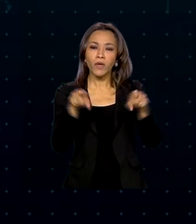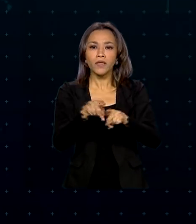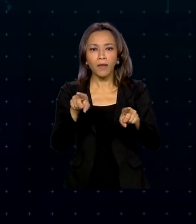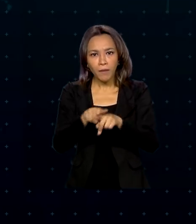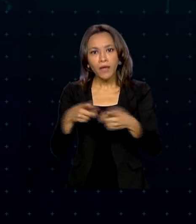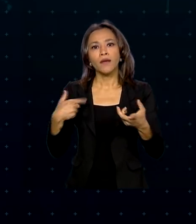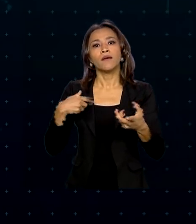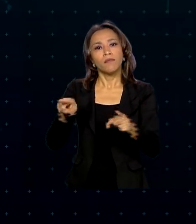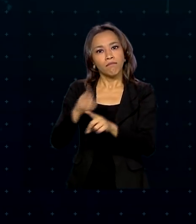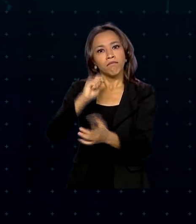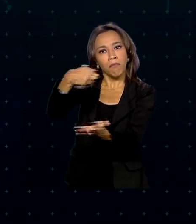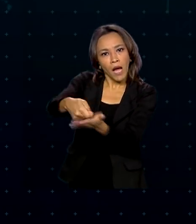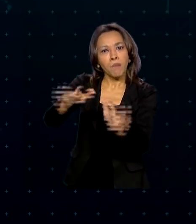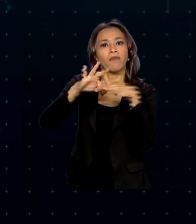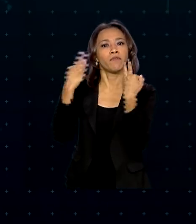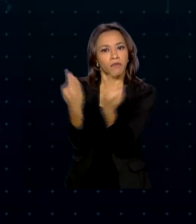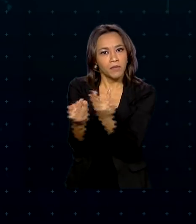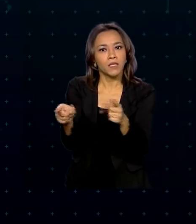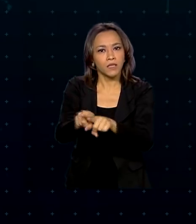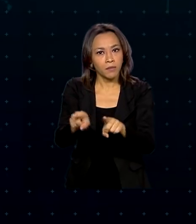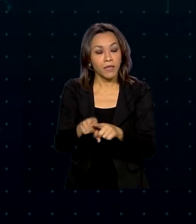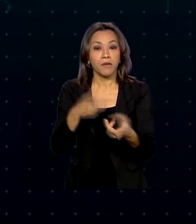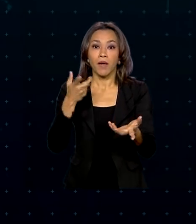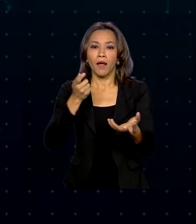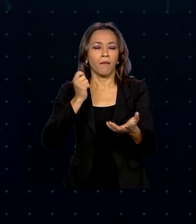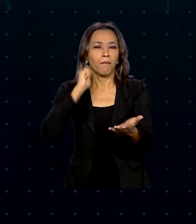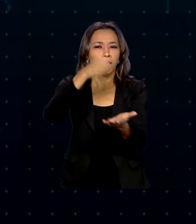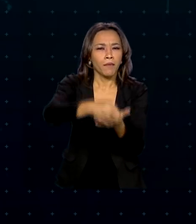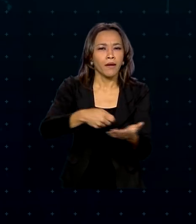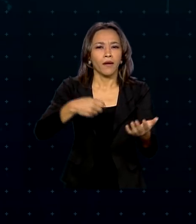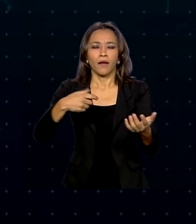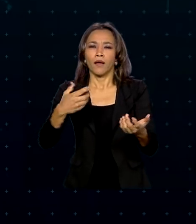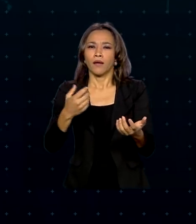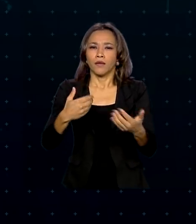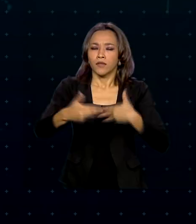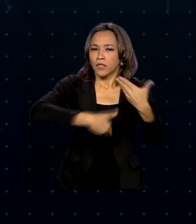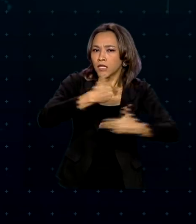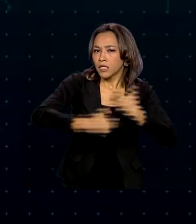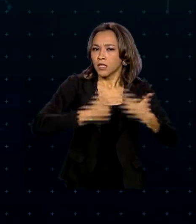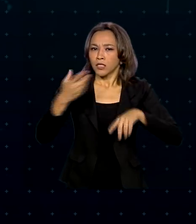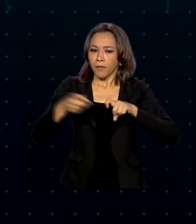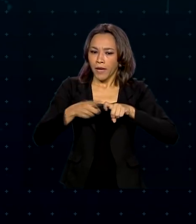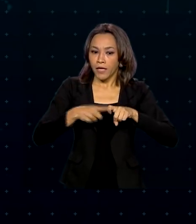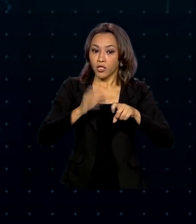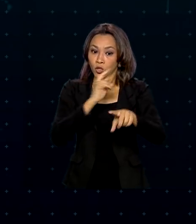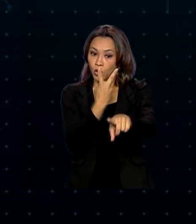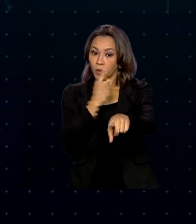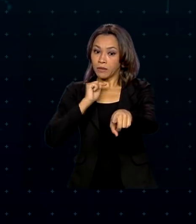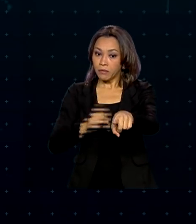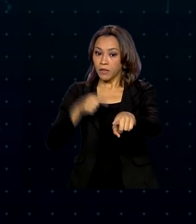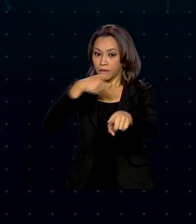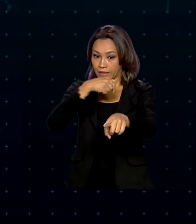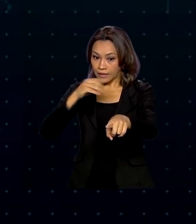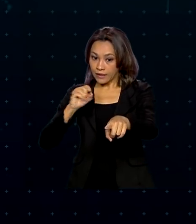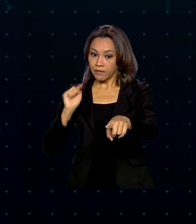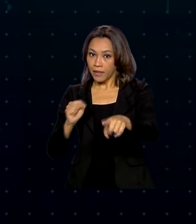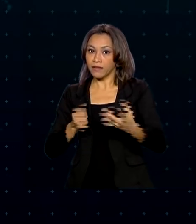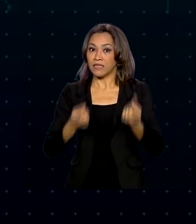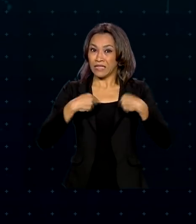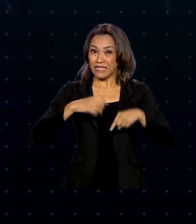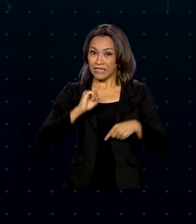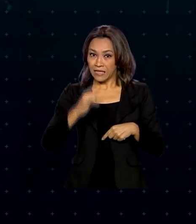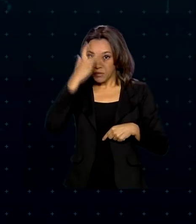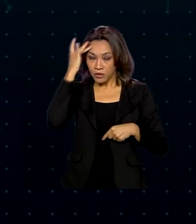Atualmente, valor pago para despesas médicas é de até R$ 2.700. Para invalidez